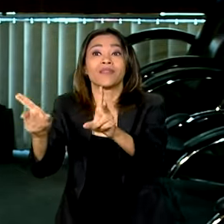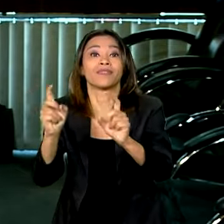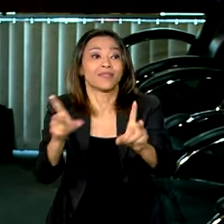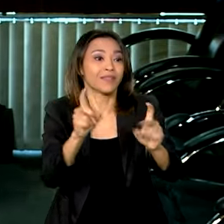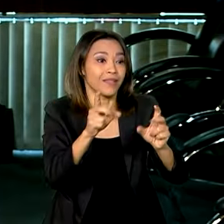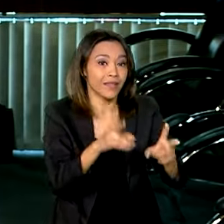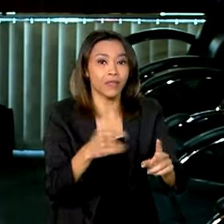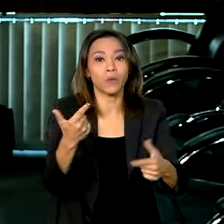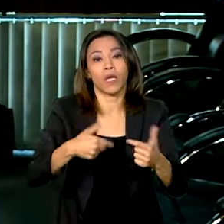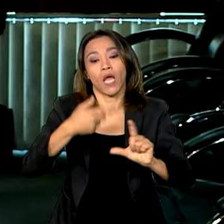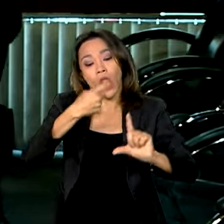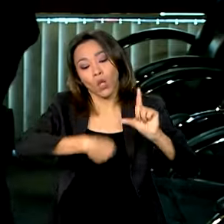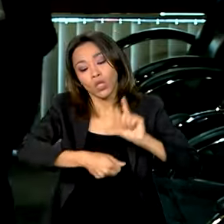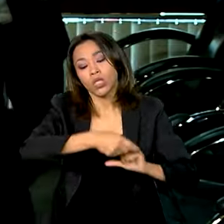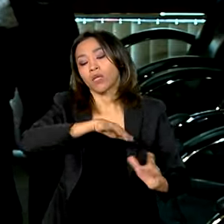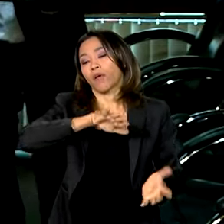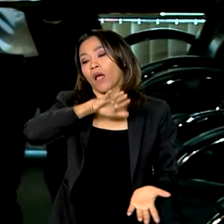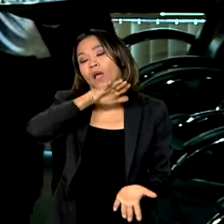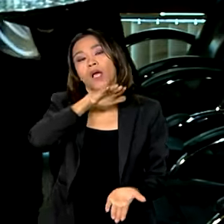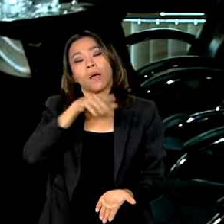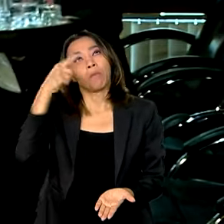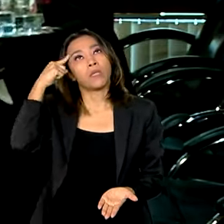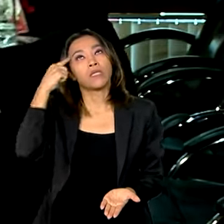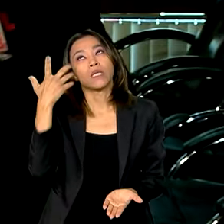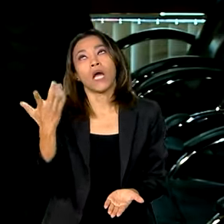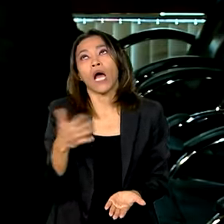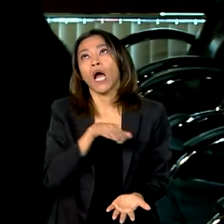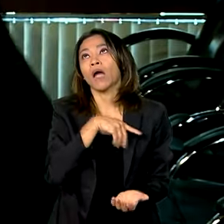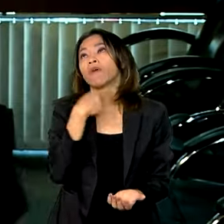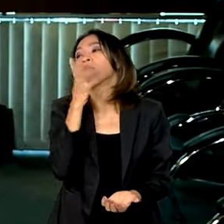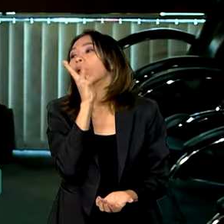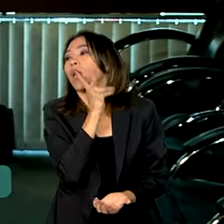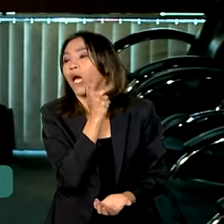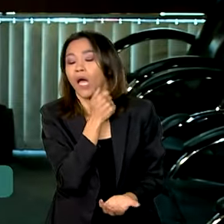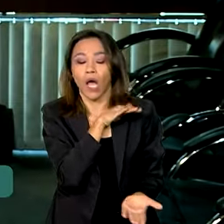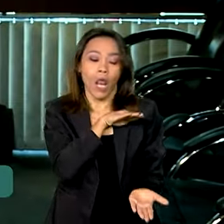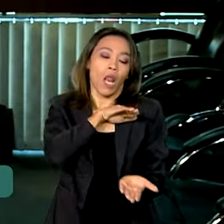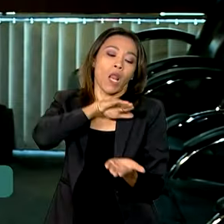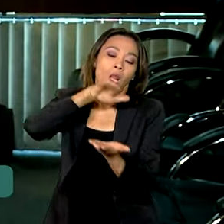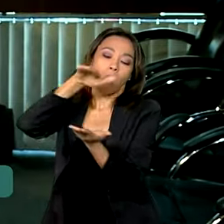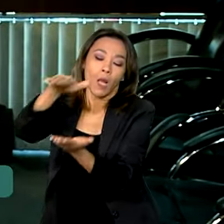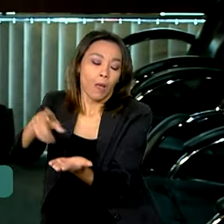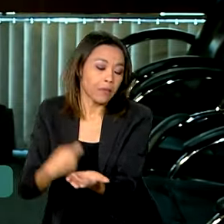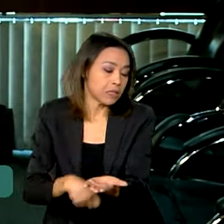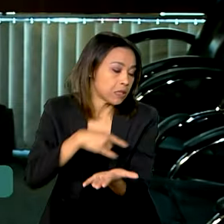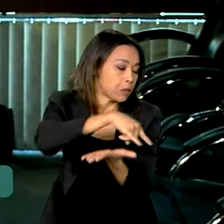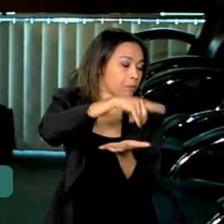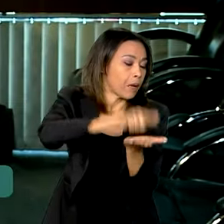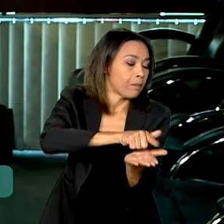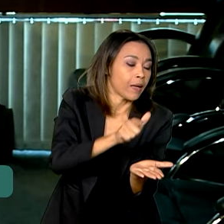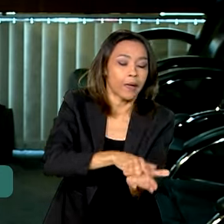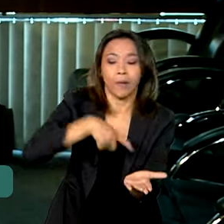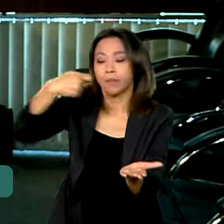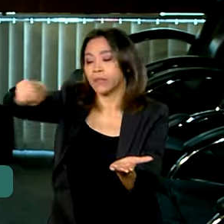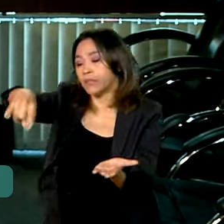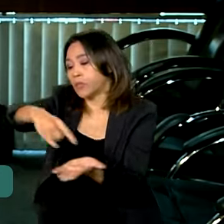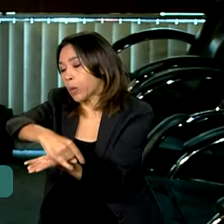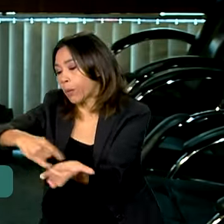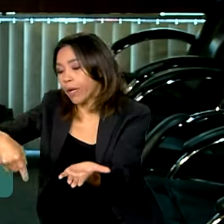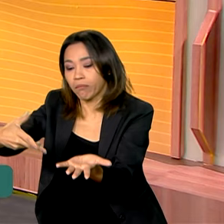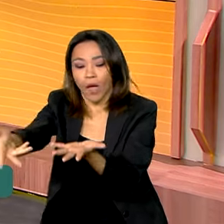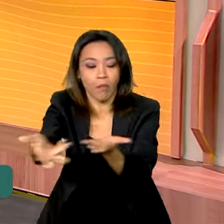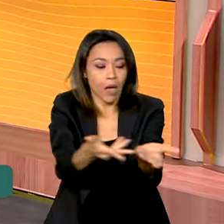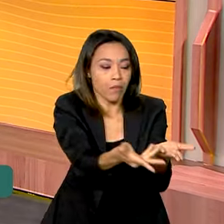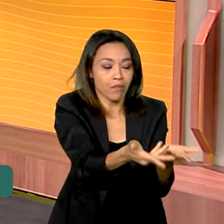logística, ao invés de ficar pensando na logística do pedaço de papel, que hoje é muito complicada dentro da nossa